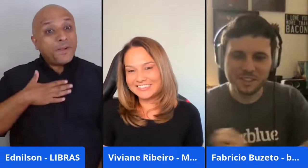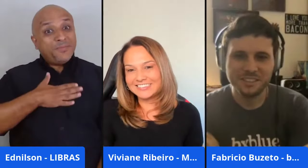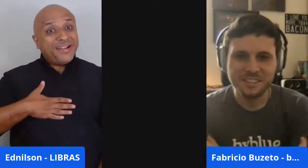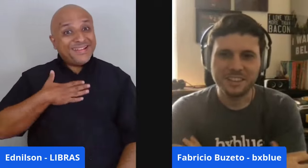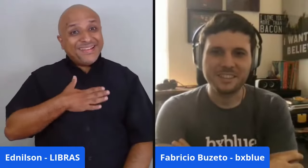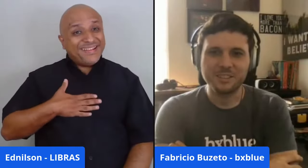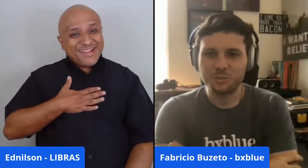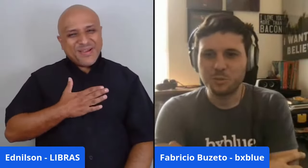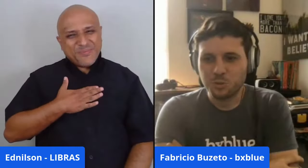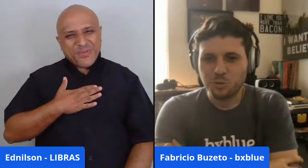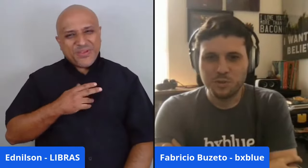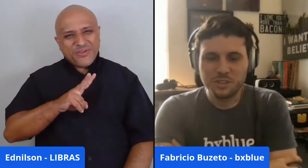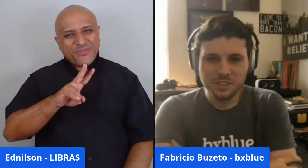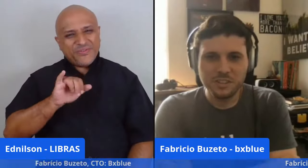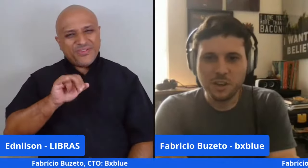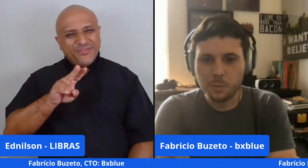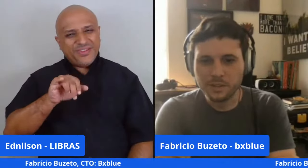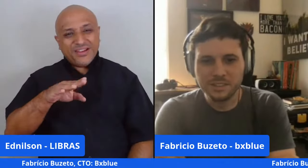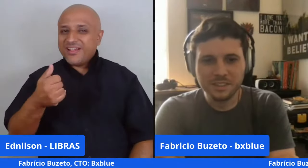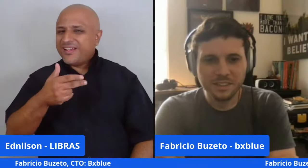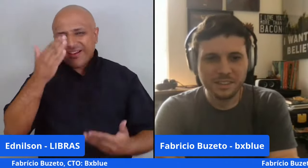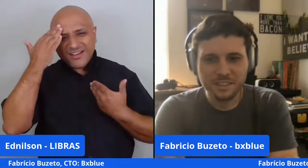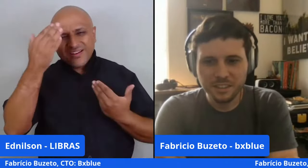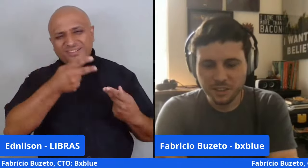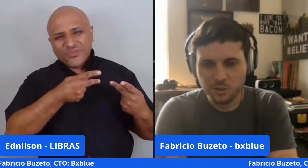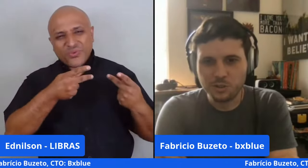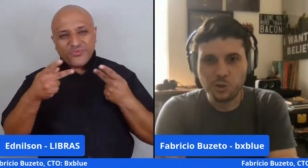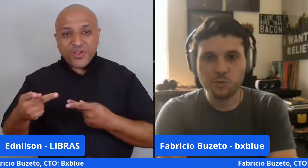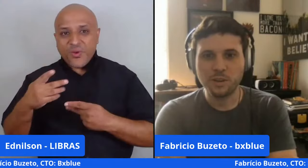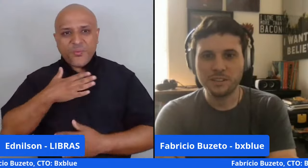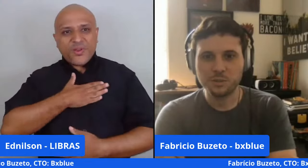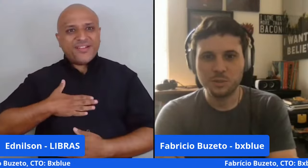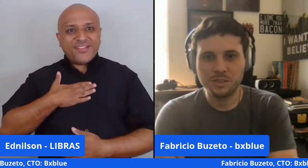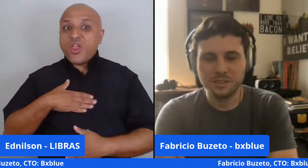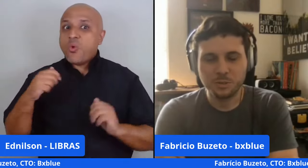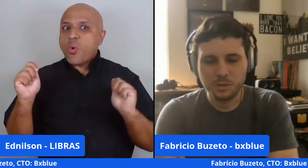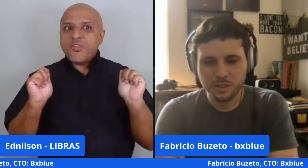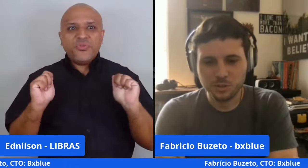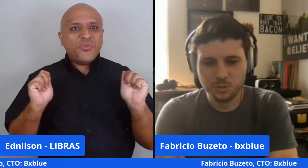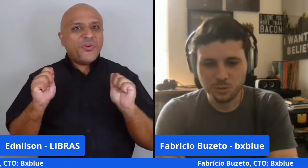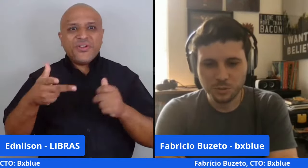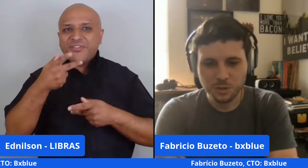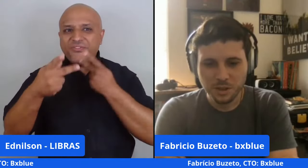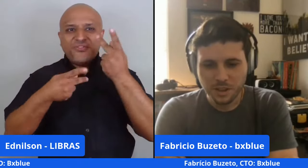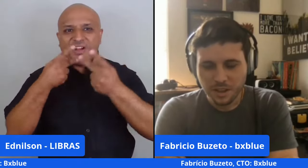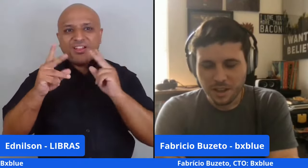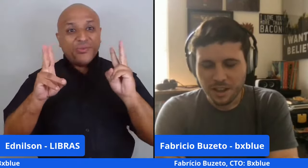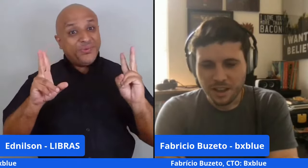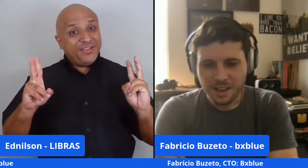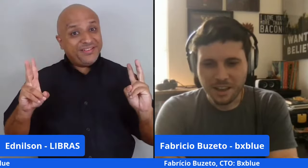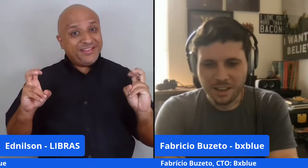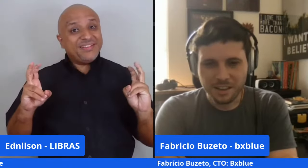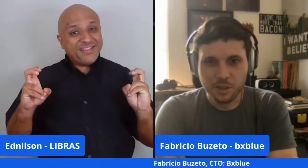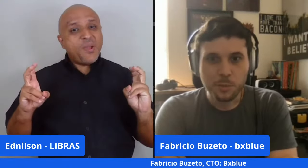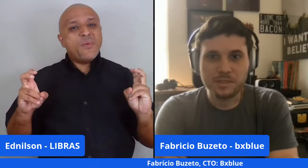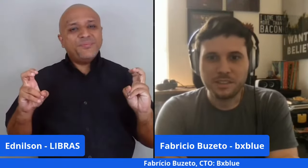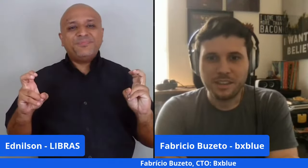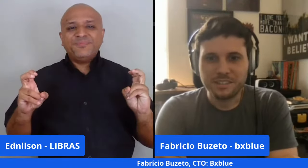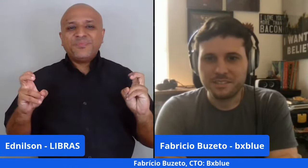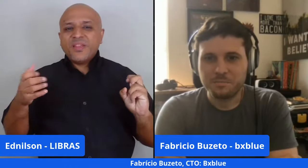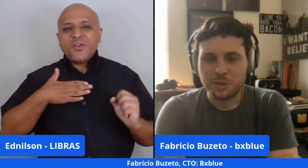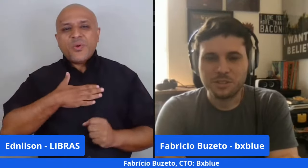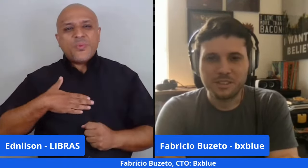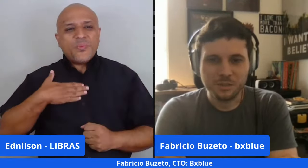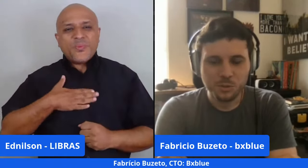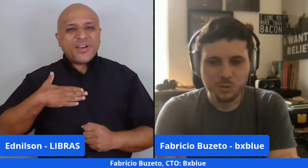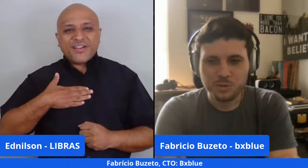meu, Viviane. Agradeço muito o convite. É um prazer estar aqui. Eu adoro falar sobre esse assunto. E é um prazer